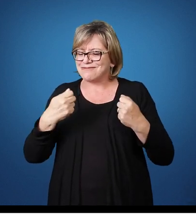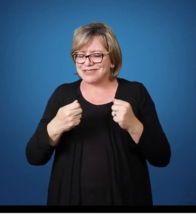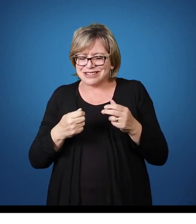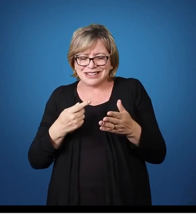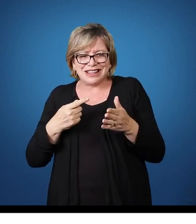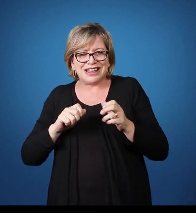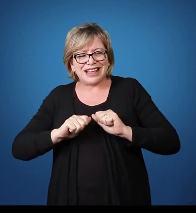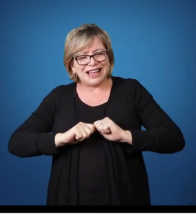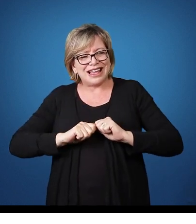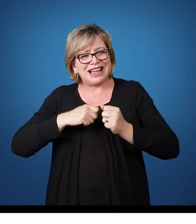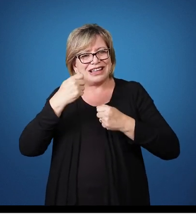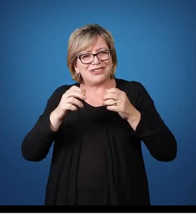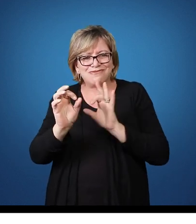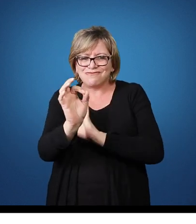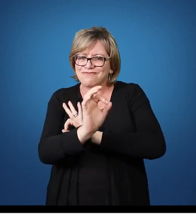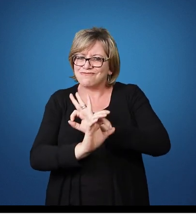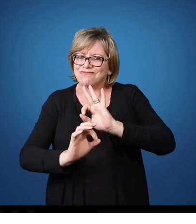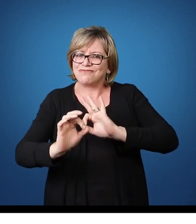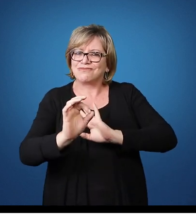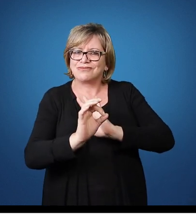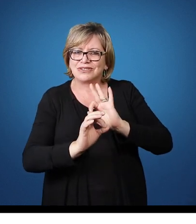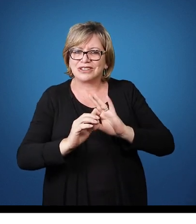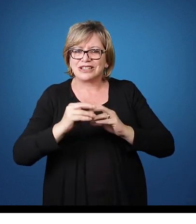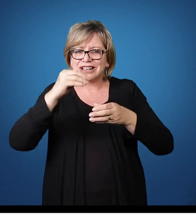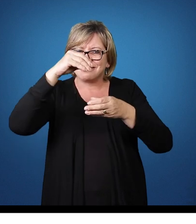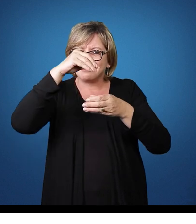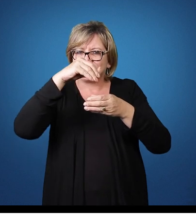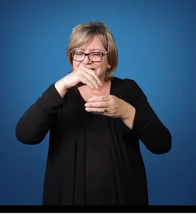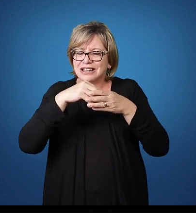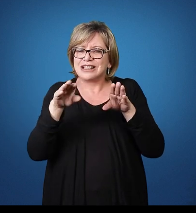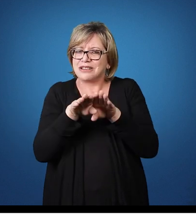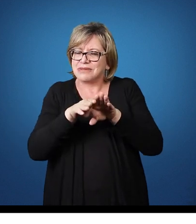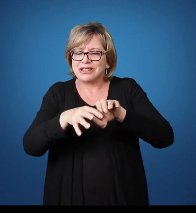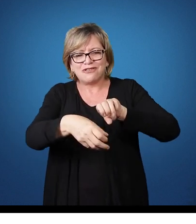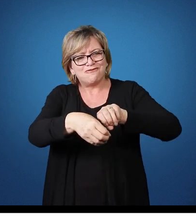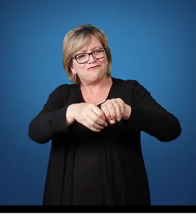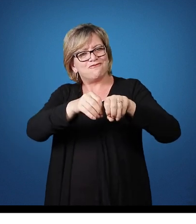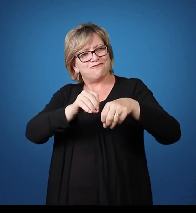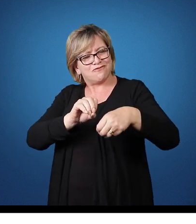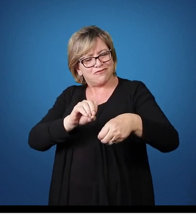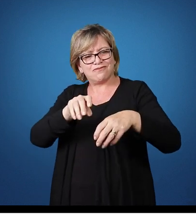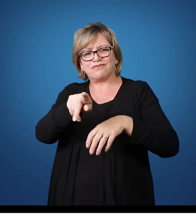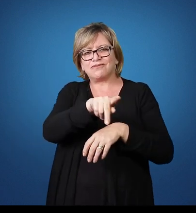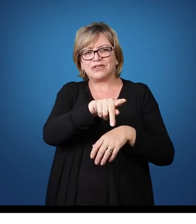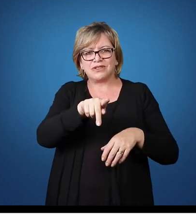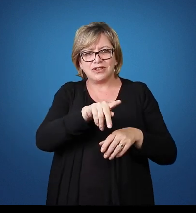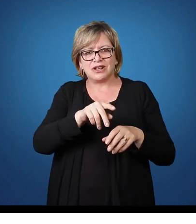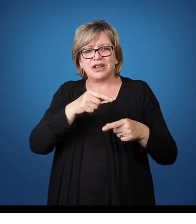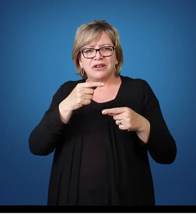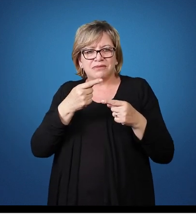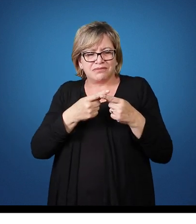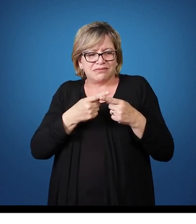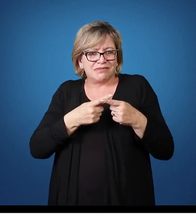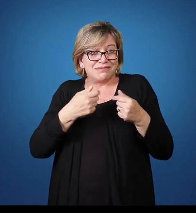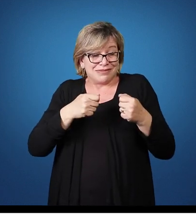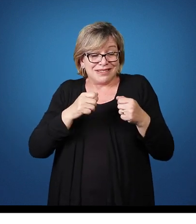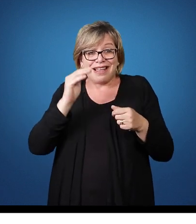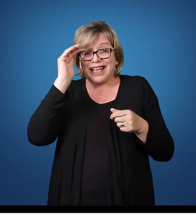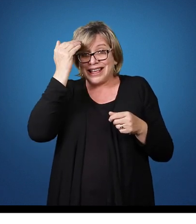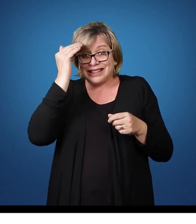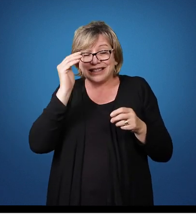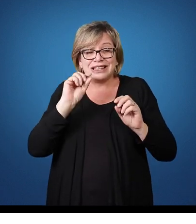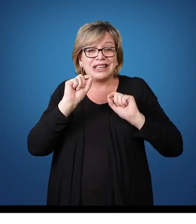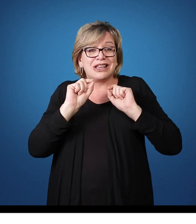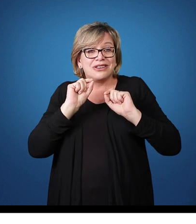precisam ser organizadas Na própria formação do professor Para que ele entenda certas